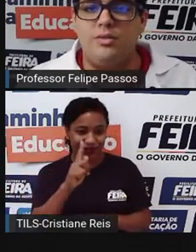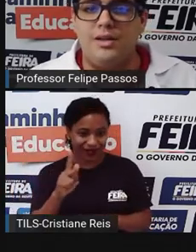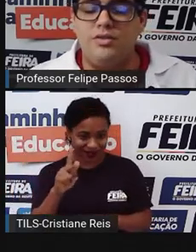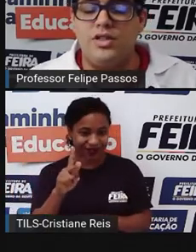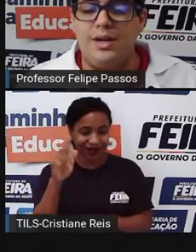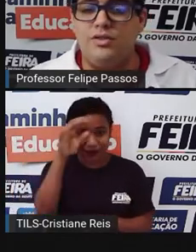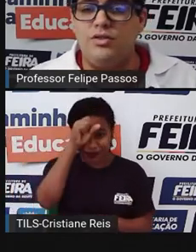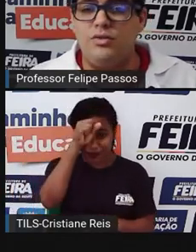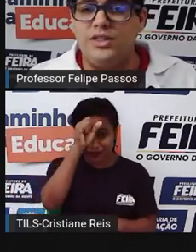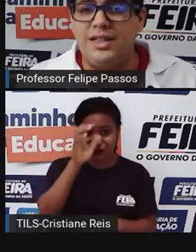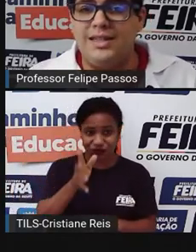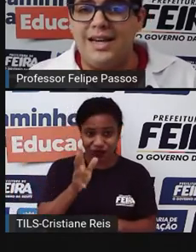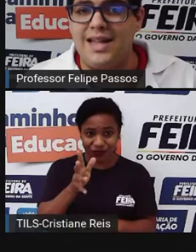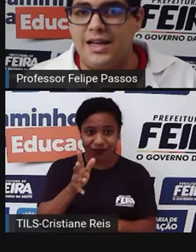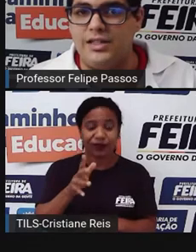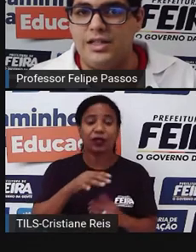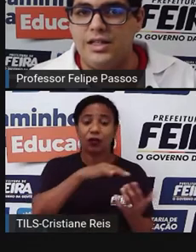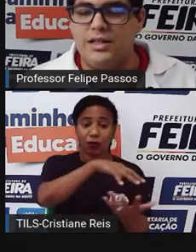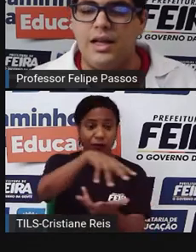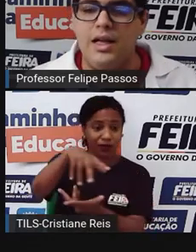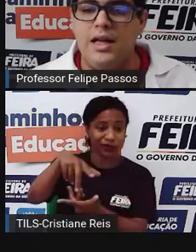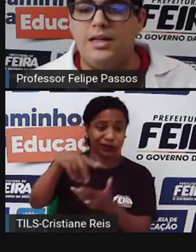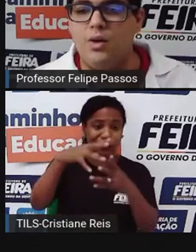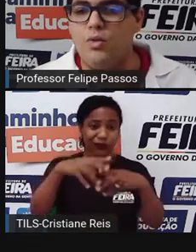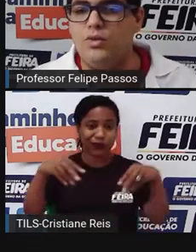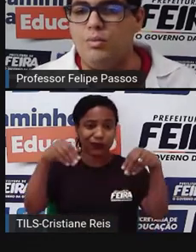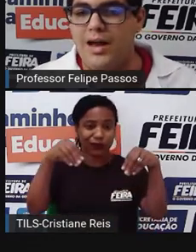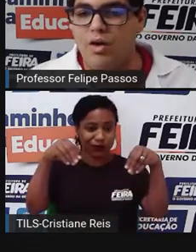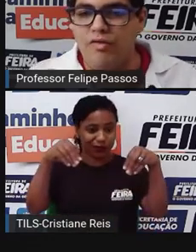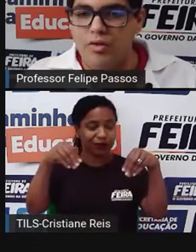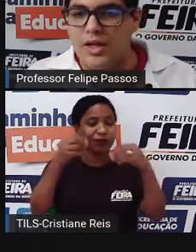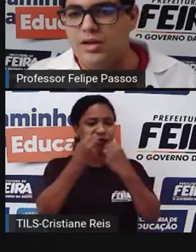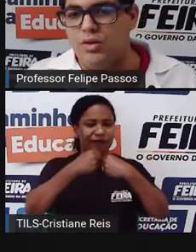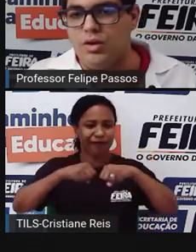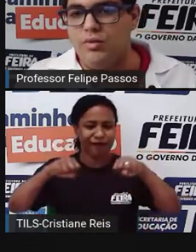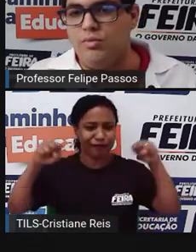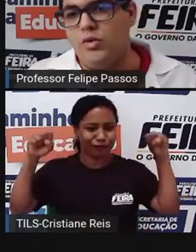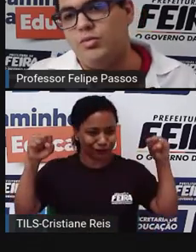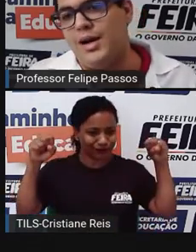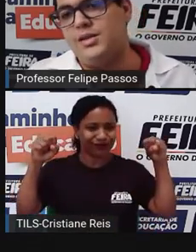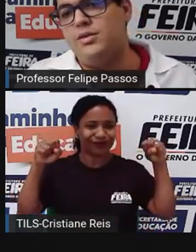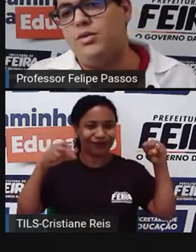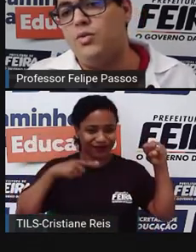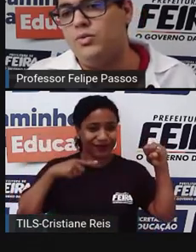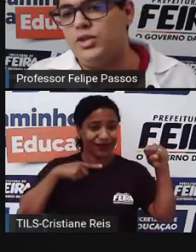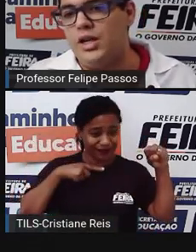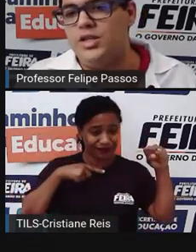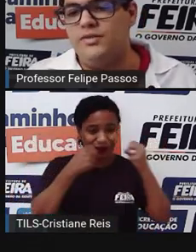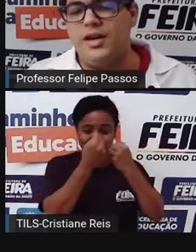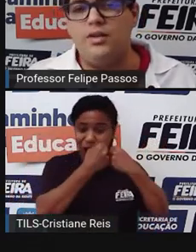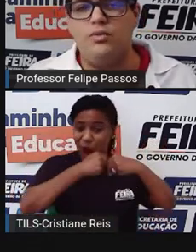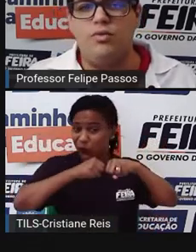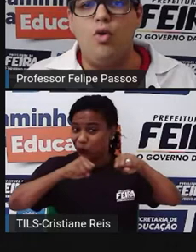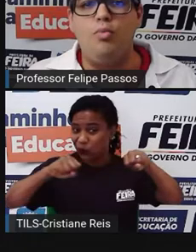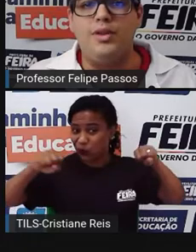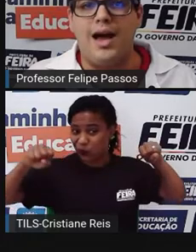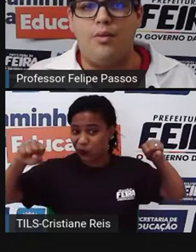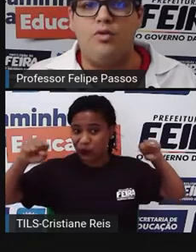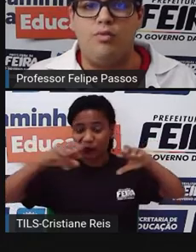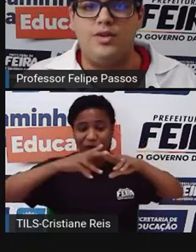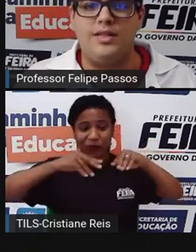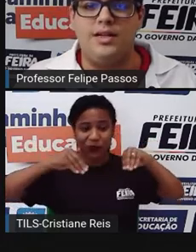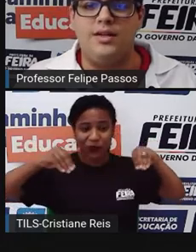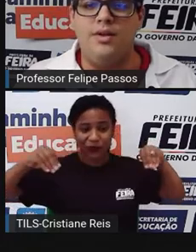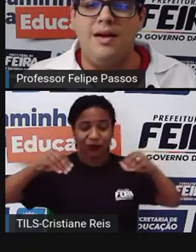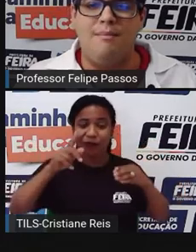processo chamado de continentalidade. Então, quanto maior for o território, quanto mais longe ele estiver de um corpo d